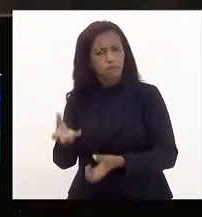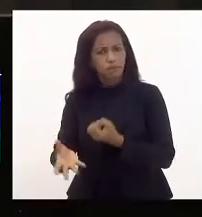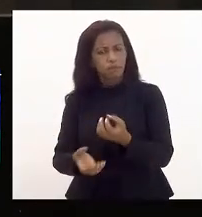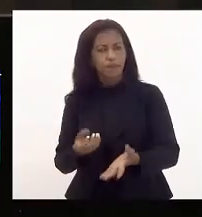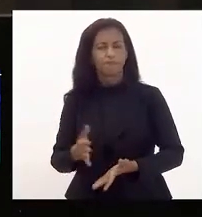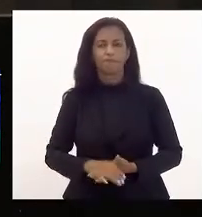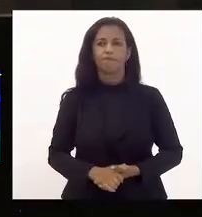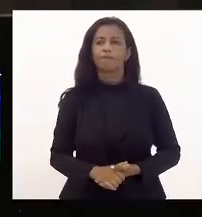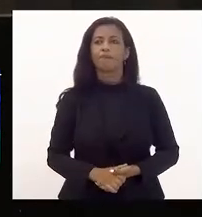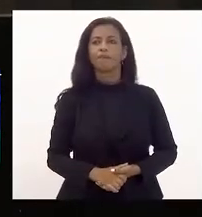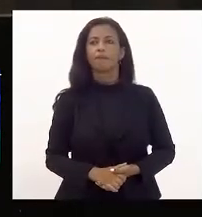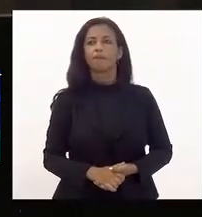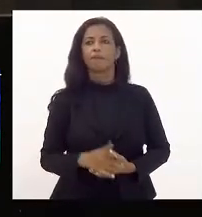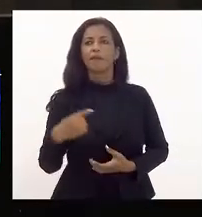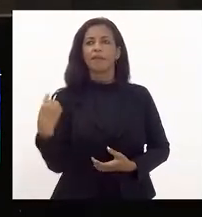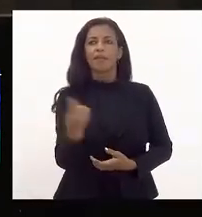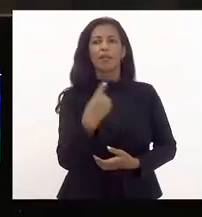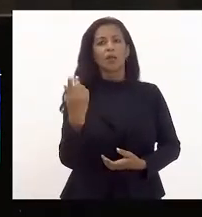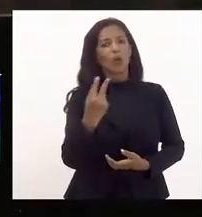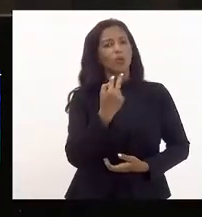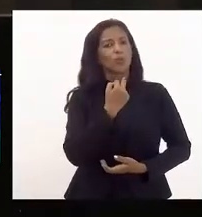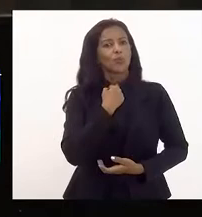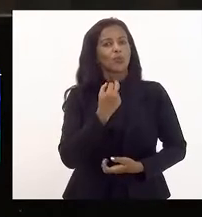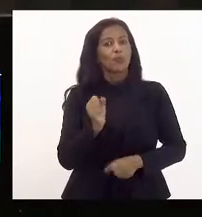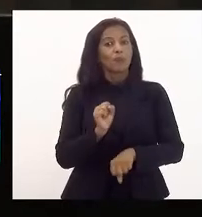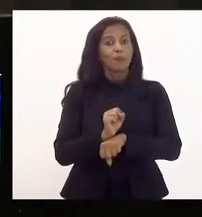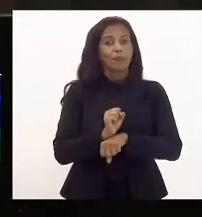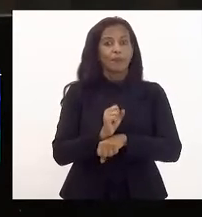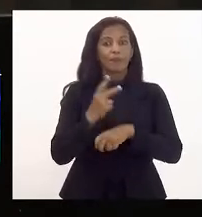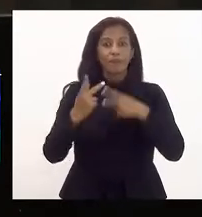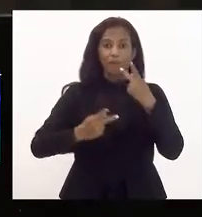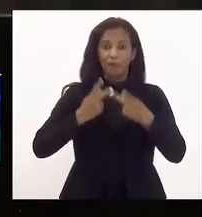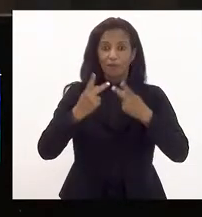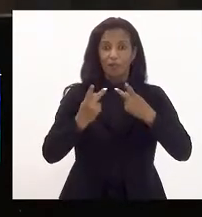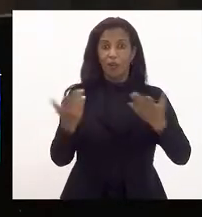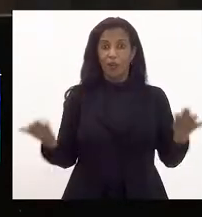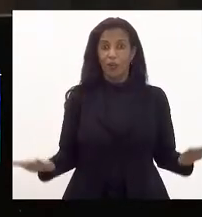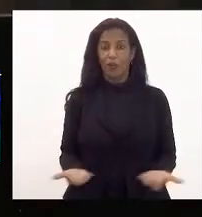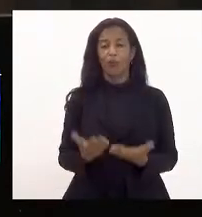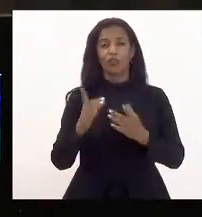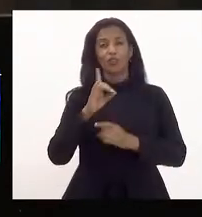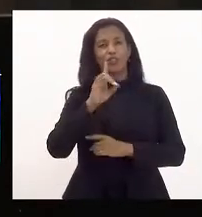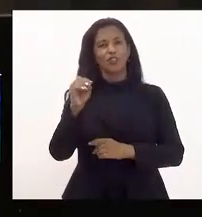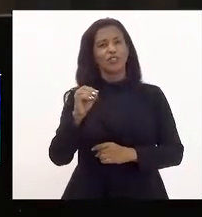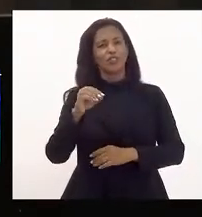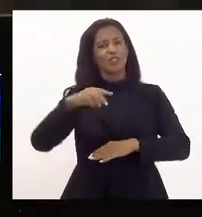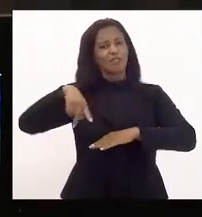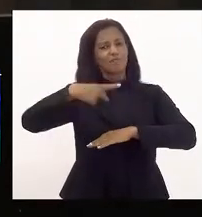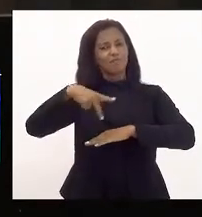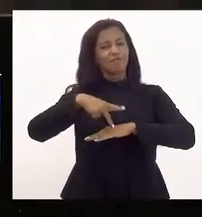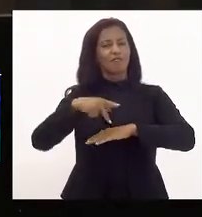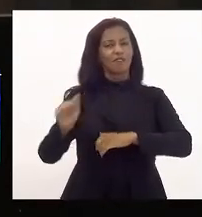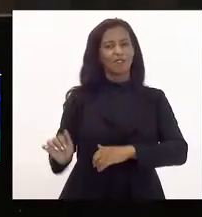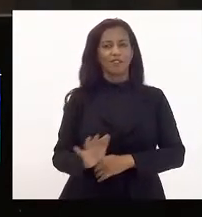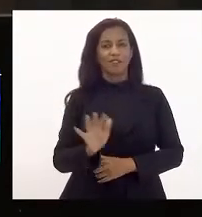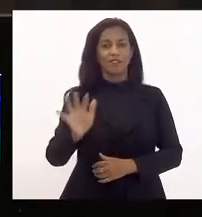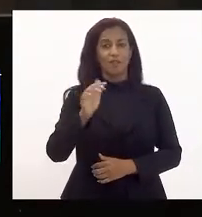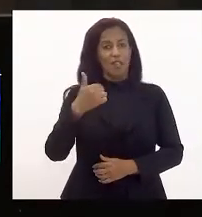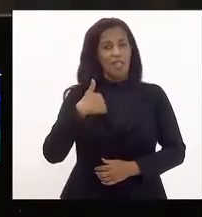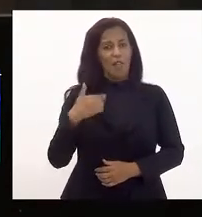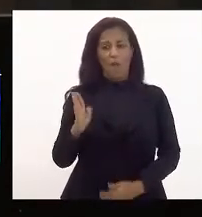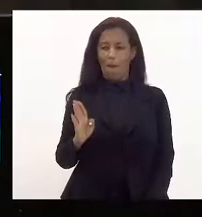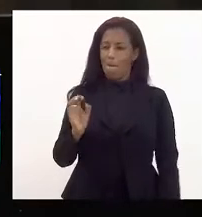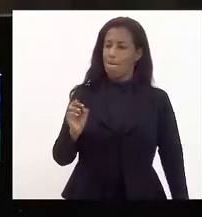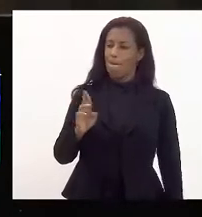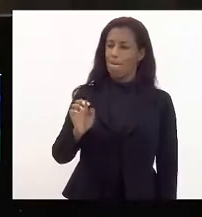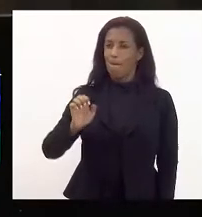E nós não podemos deixar de falar, nesse Dia Nacional das Favelas, eu que venho do Borel, sou